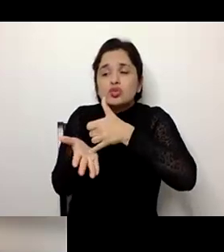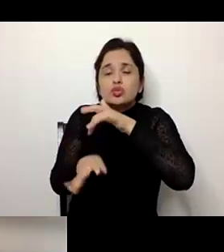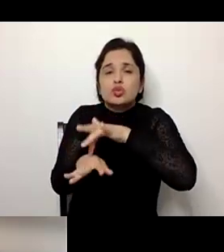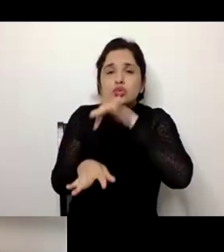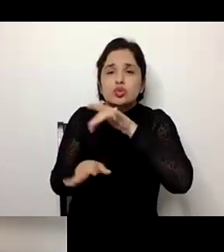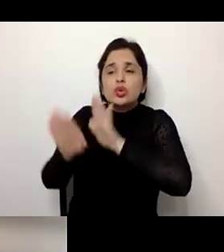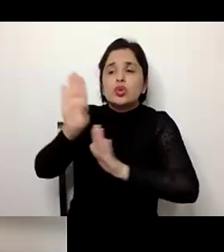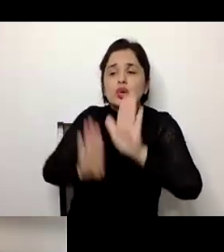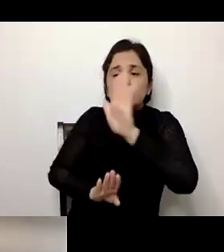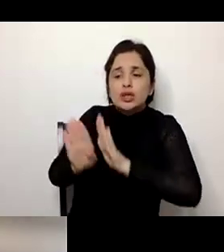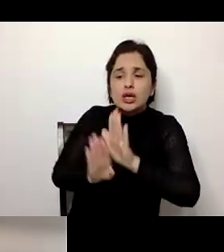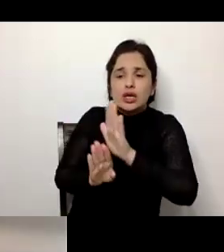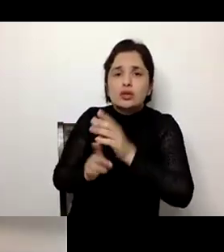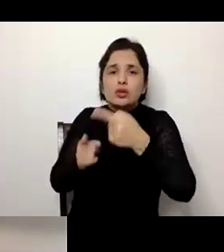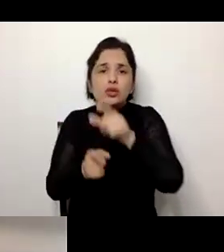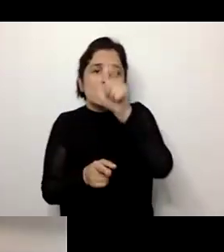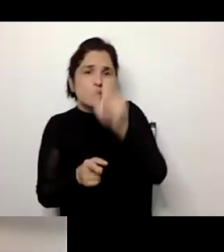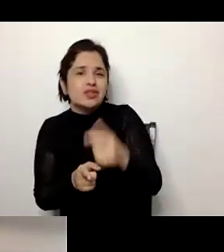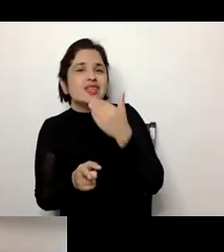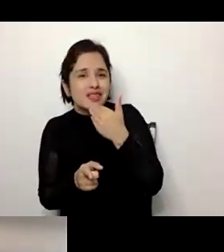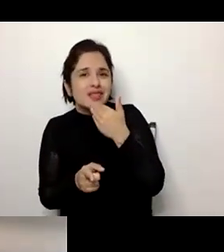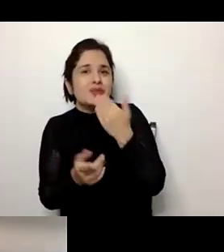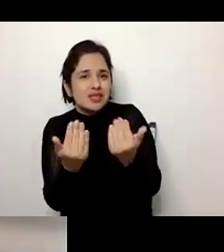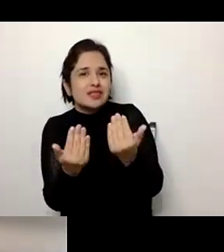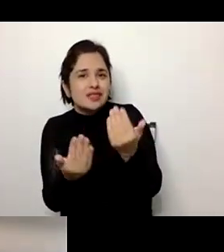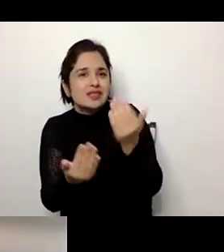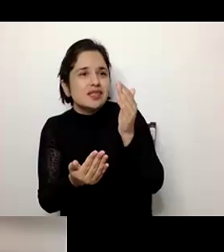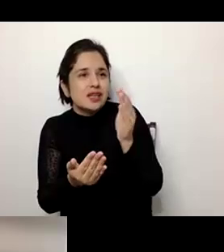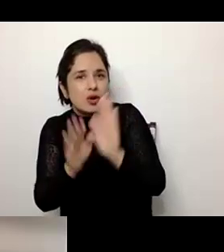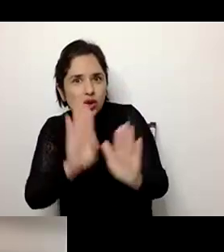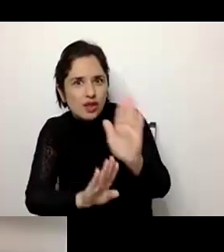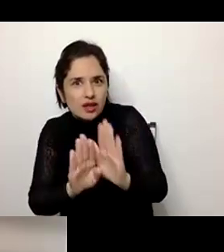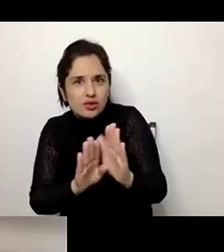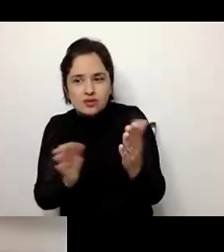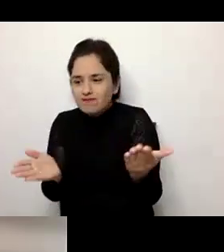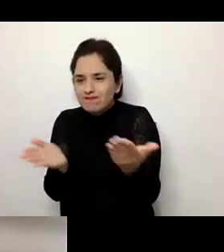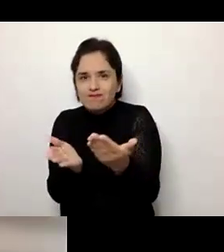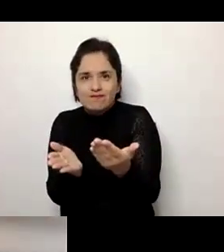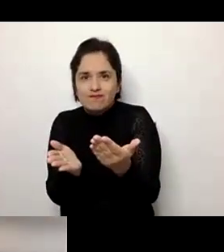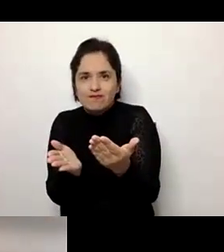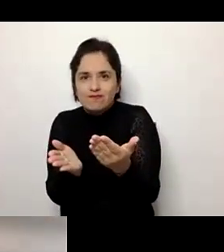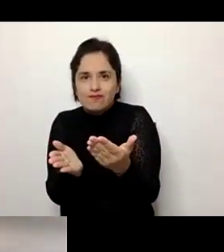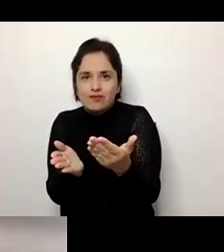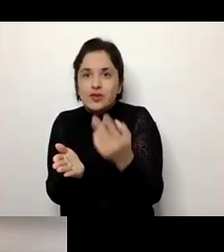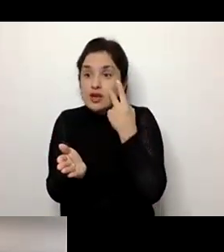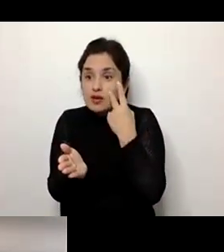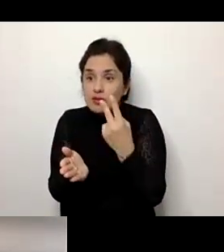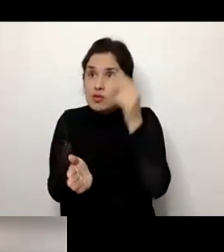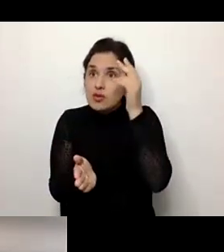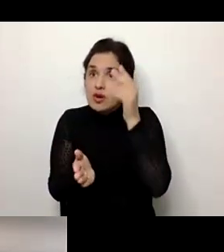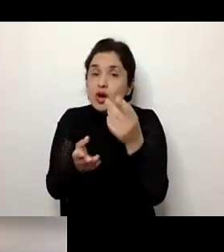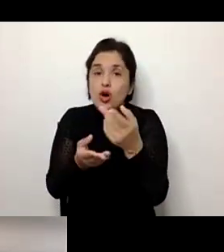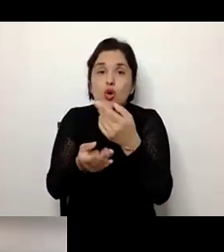cuidando de uma outra pessoa que também necessita muito de cuidados, então nós temos uma dinâmica